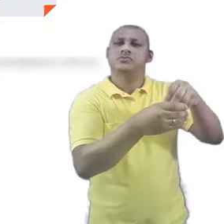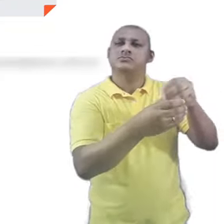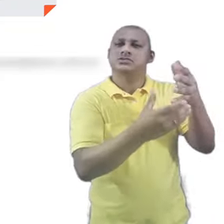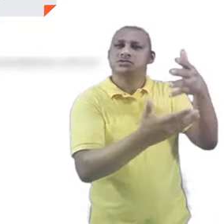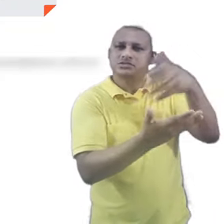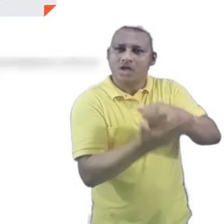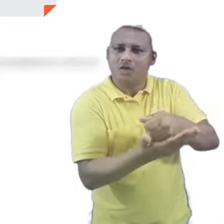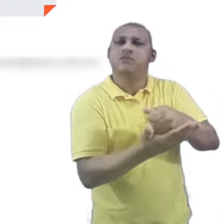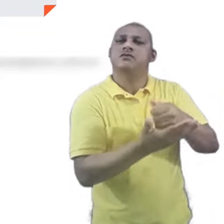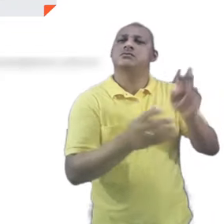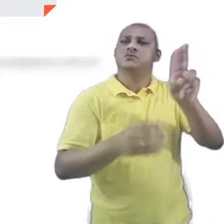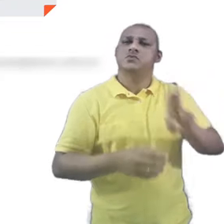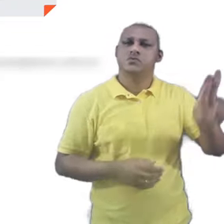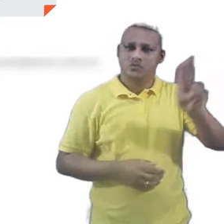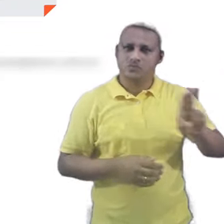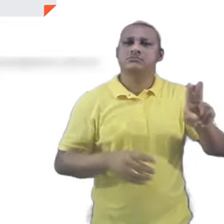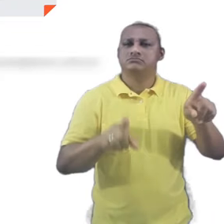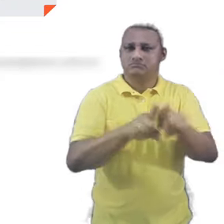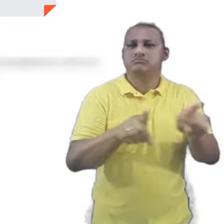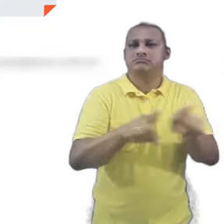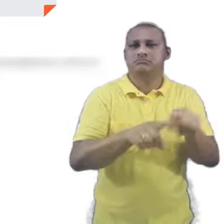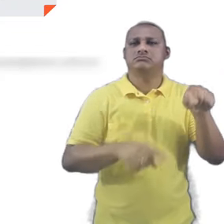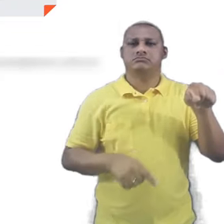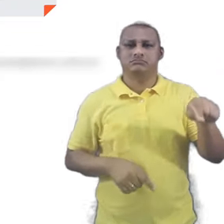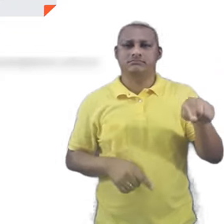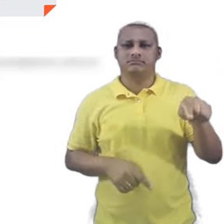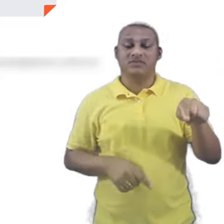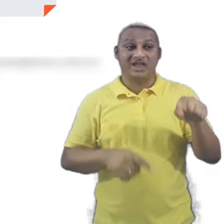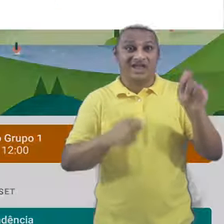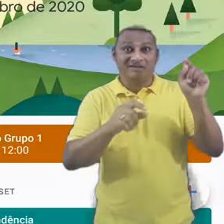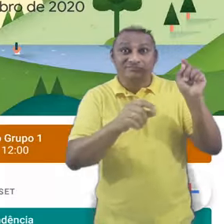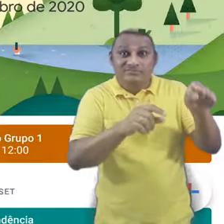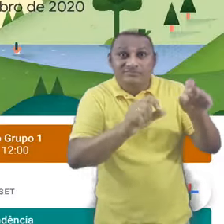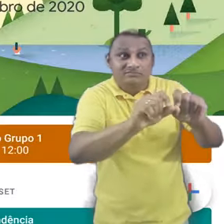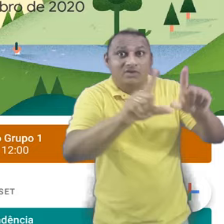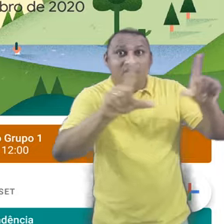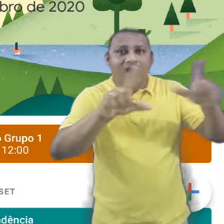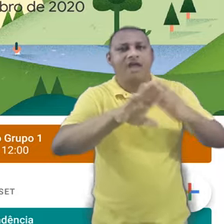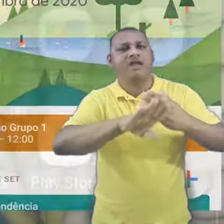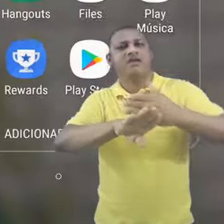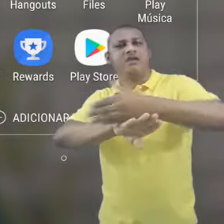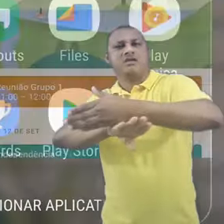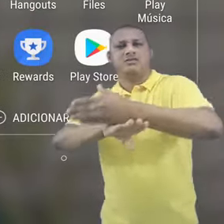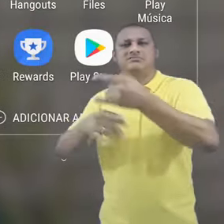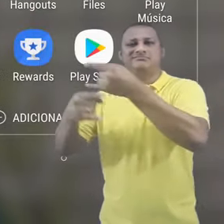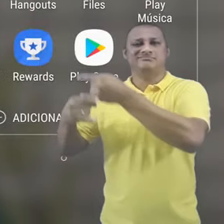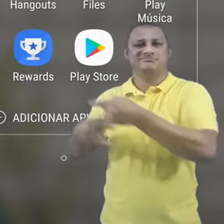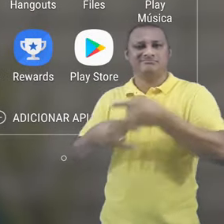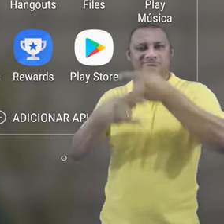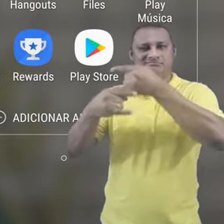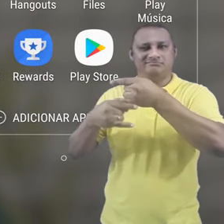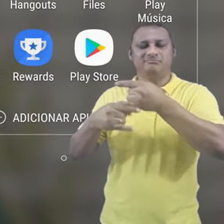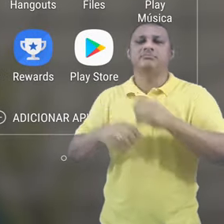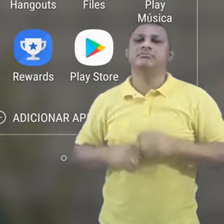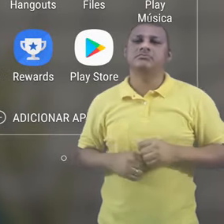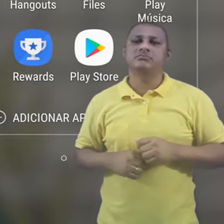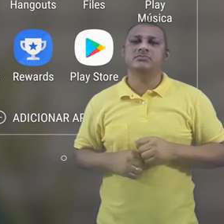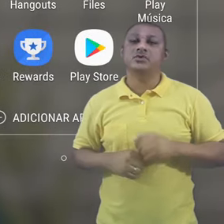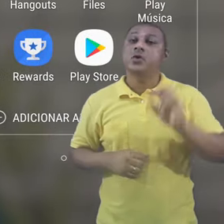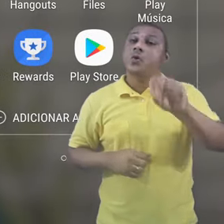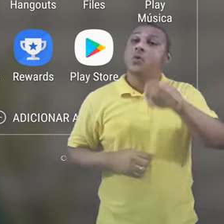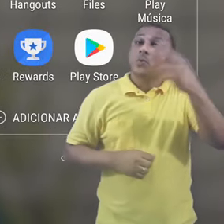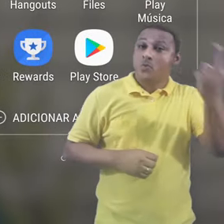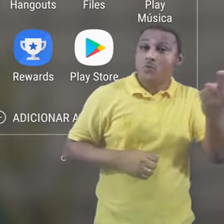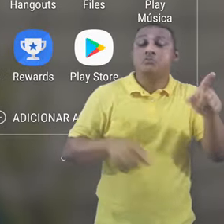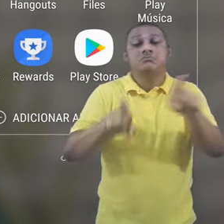ou o botão de entrada para a videoconferência do Google Meet. Outra possibilidade para criar